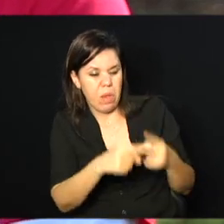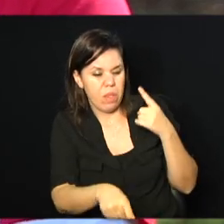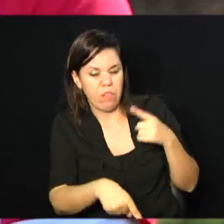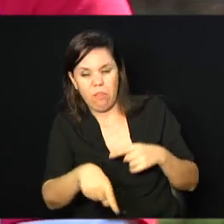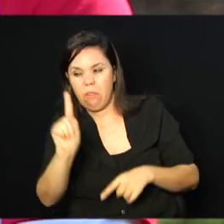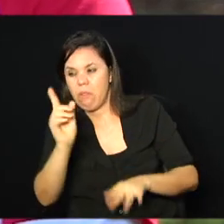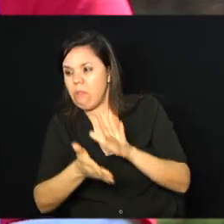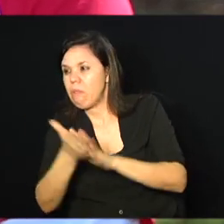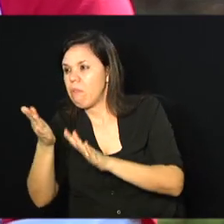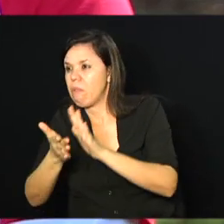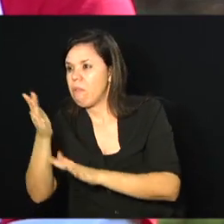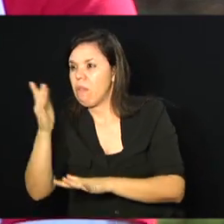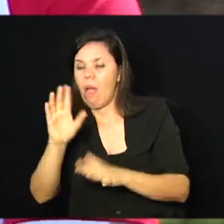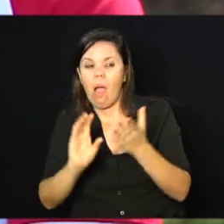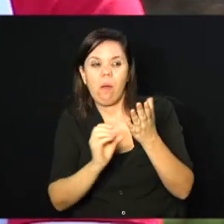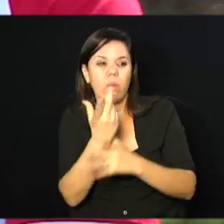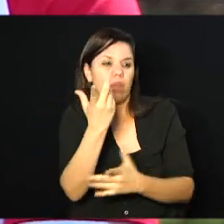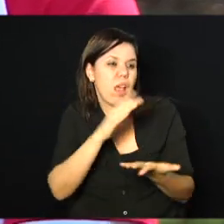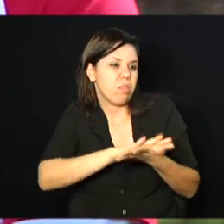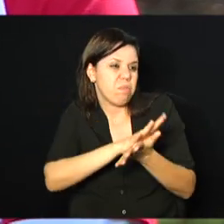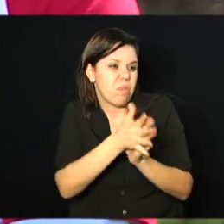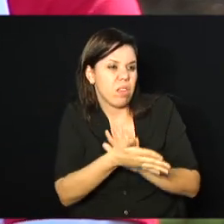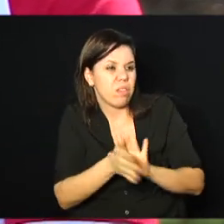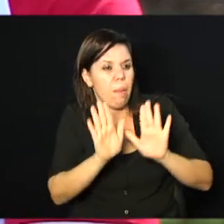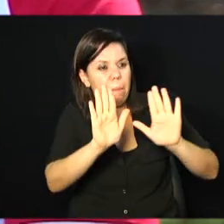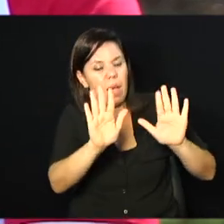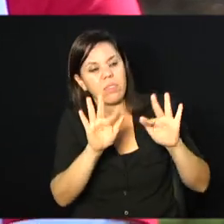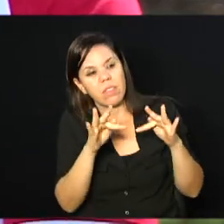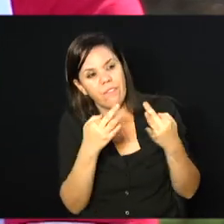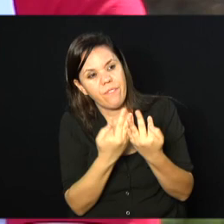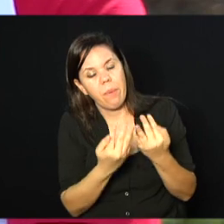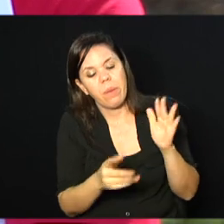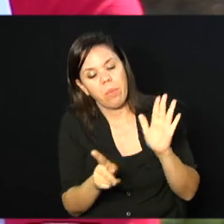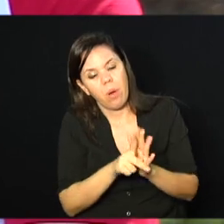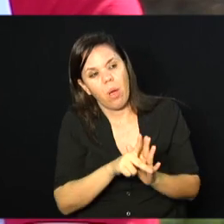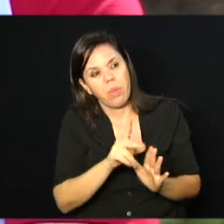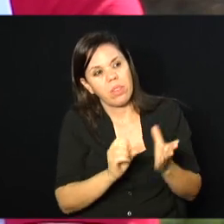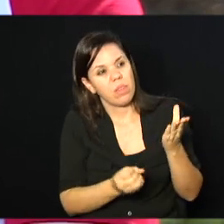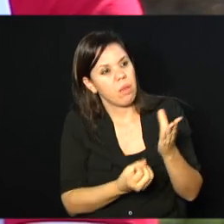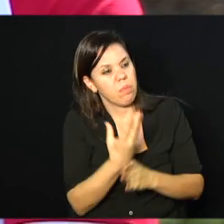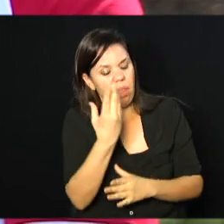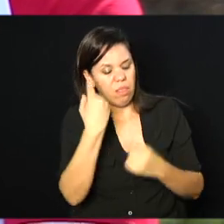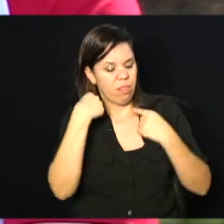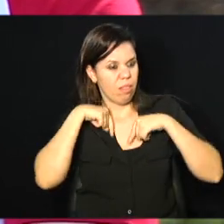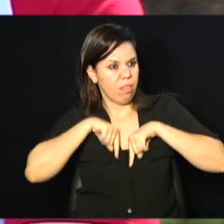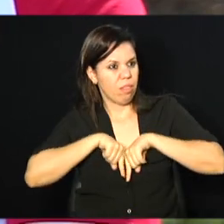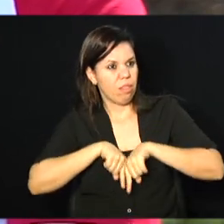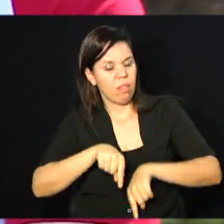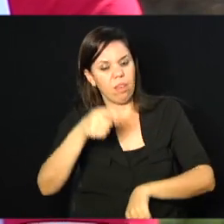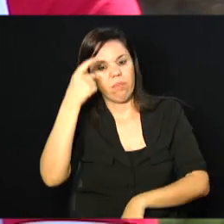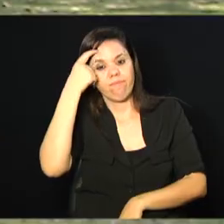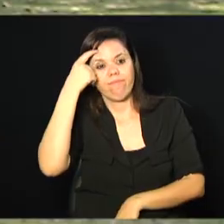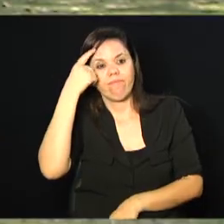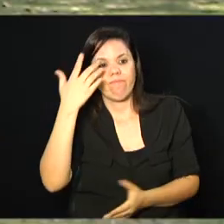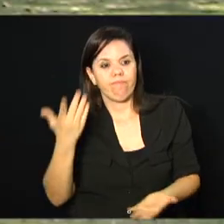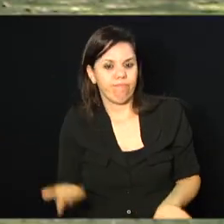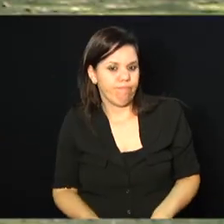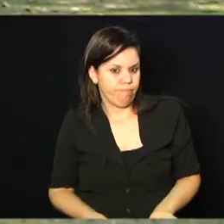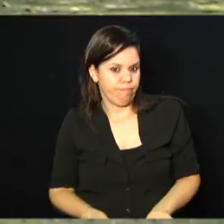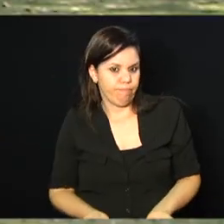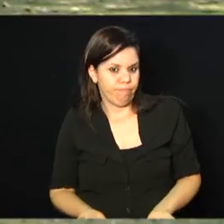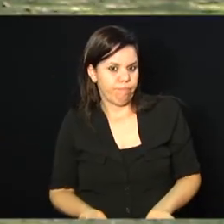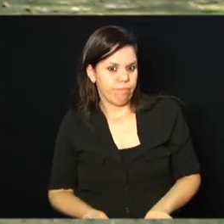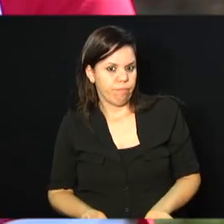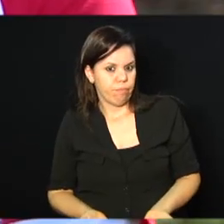que o João falou. Mas a própria família gera um preconceito interno. Gera um preconceito interno. Já